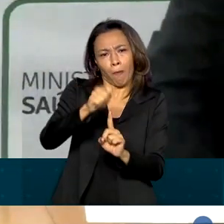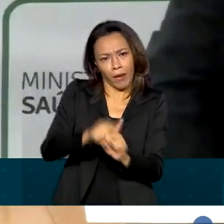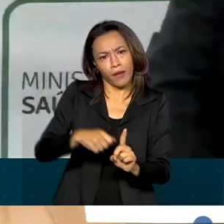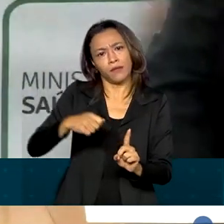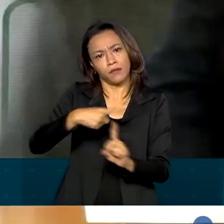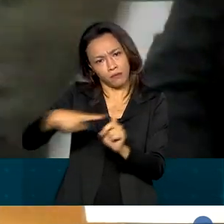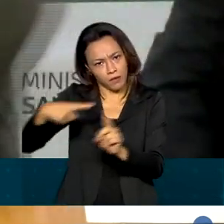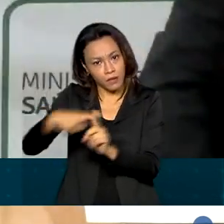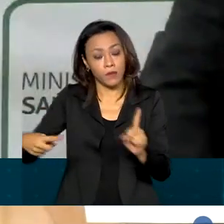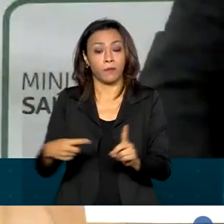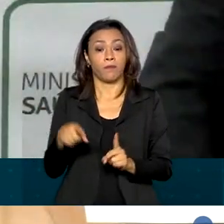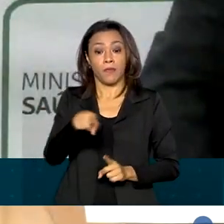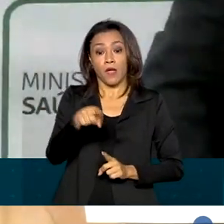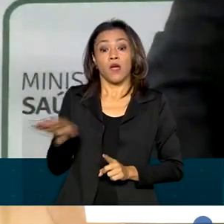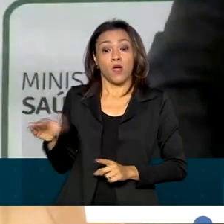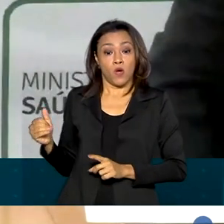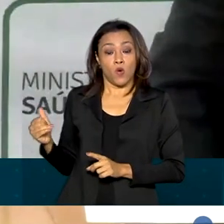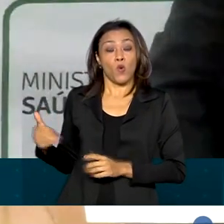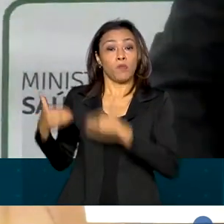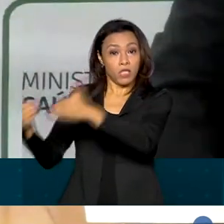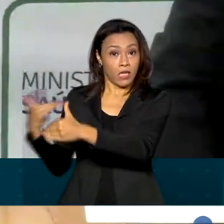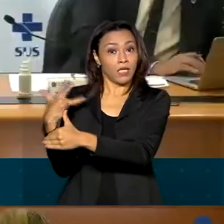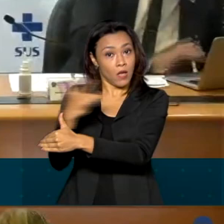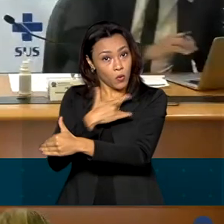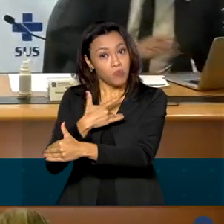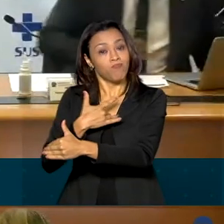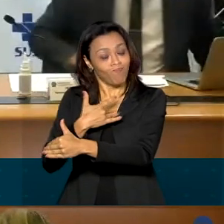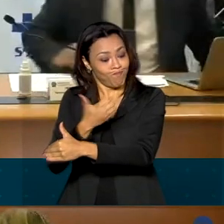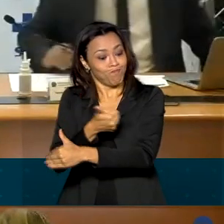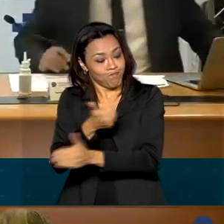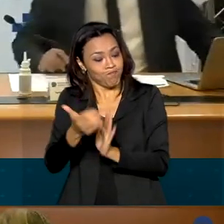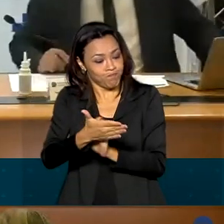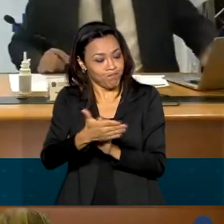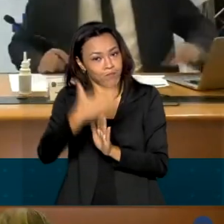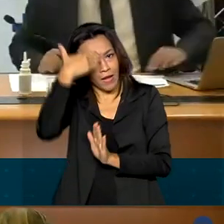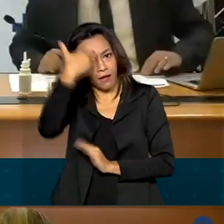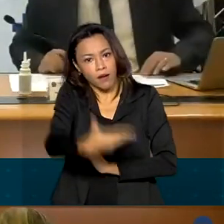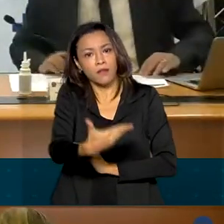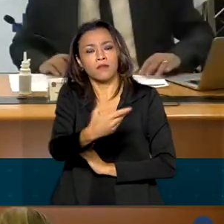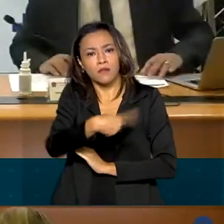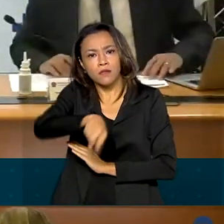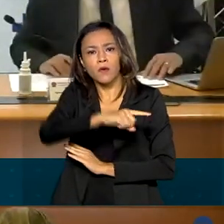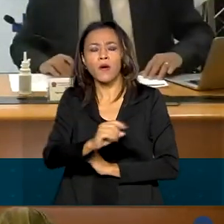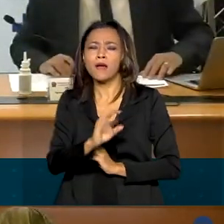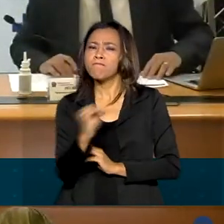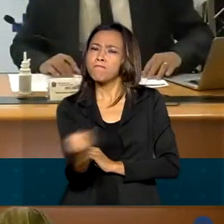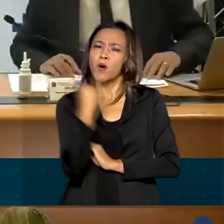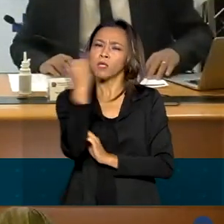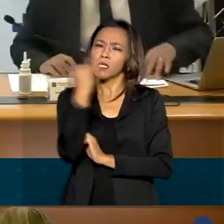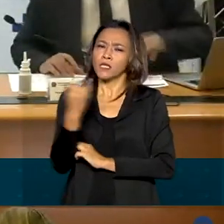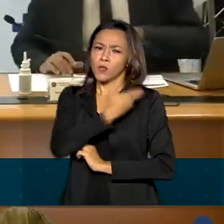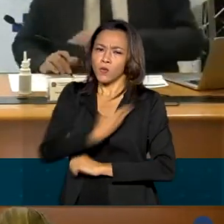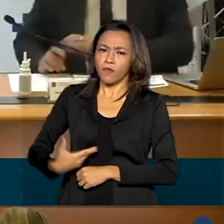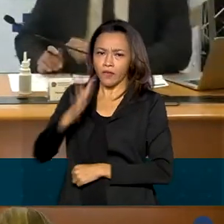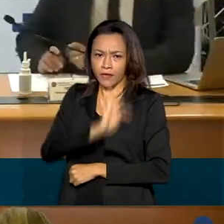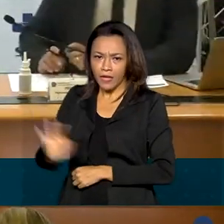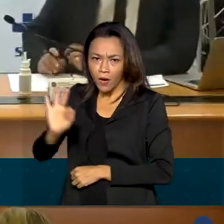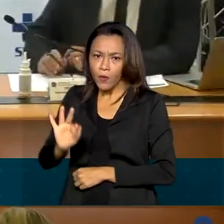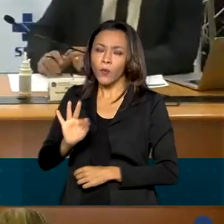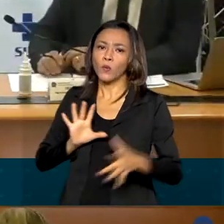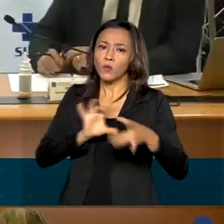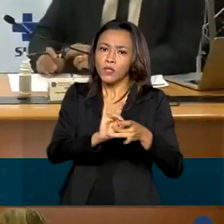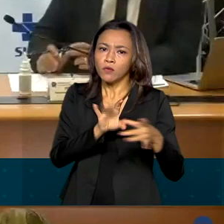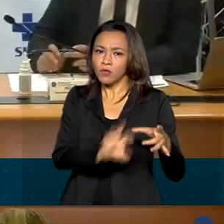estados, o Ministério da Saúde agradeceu a iniciativa e reforçou a importância da união entre o governo federal, estados,